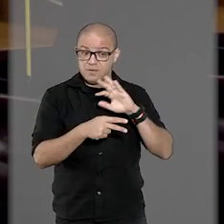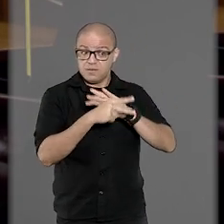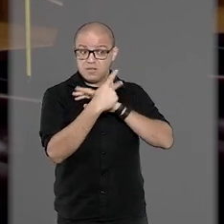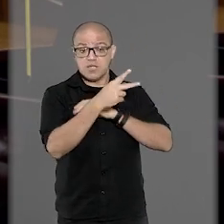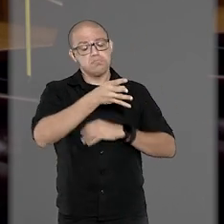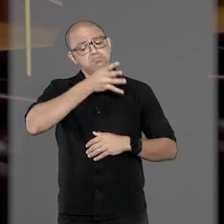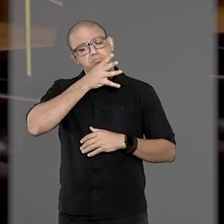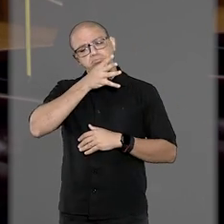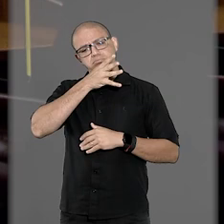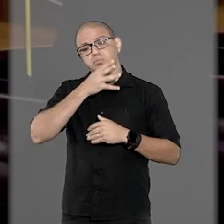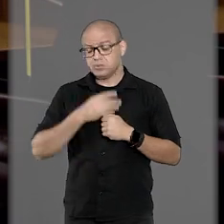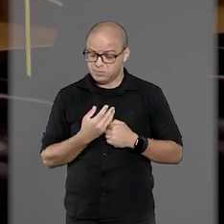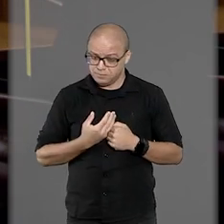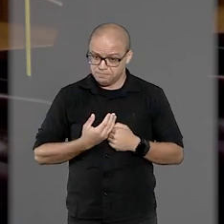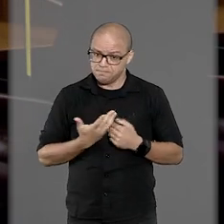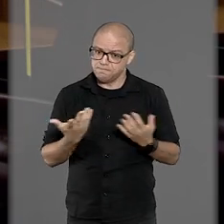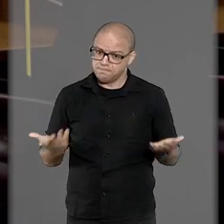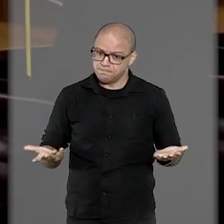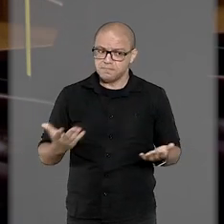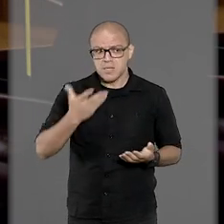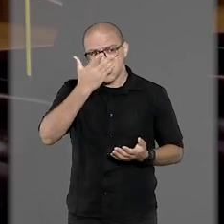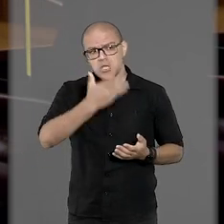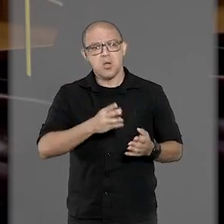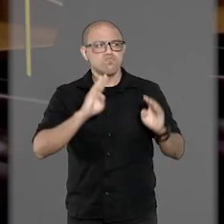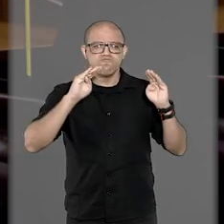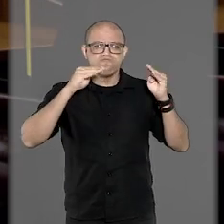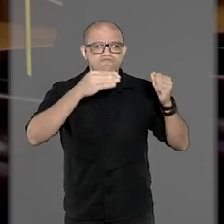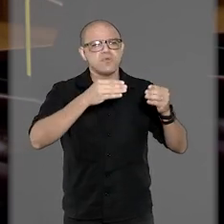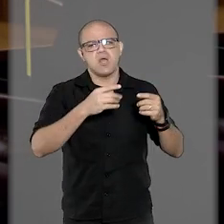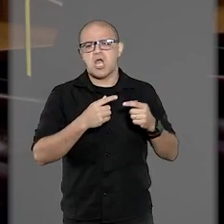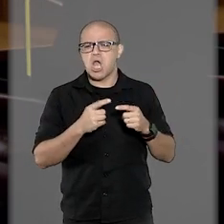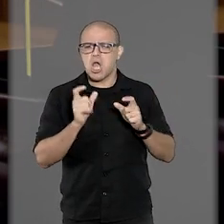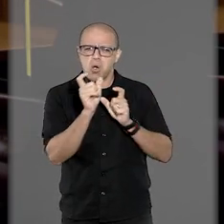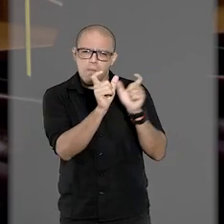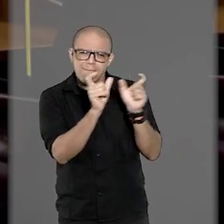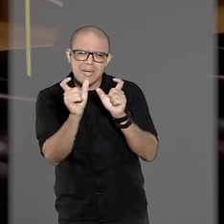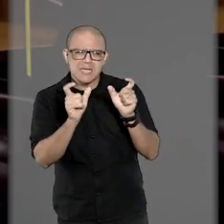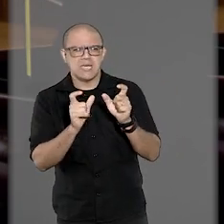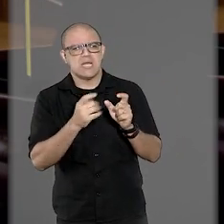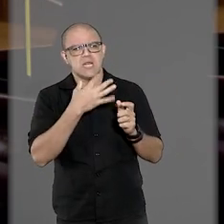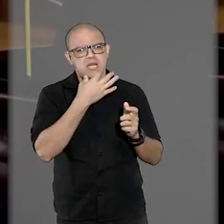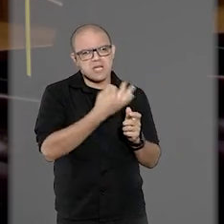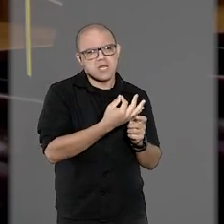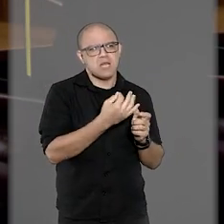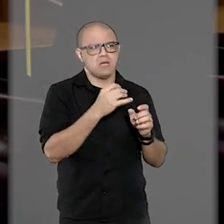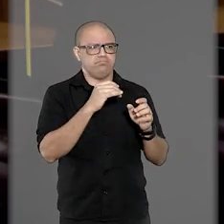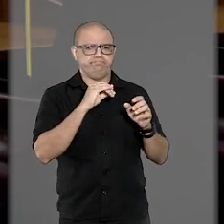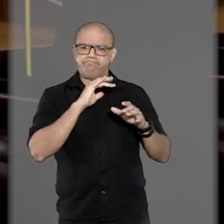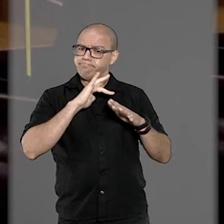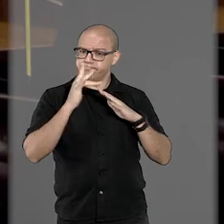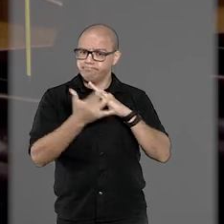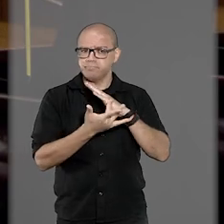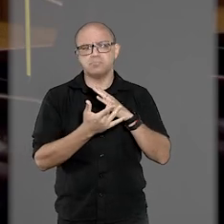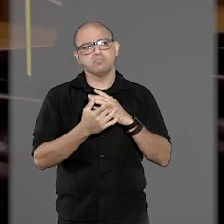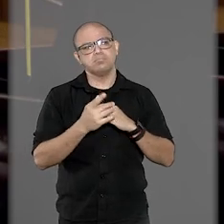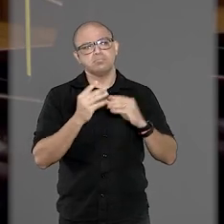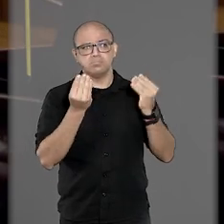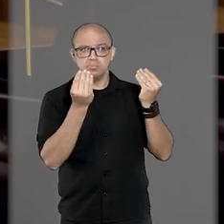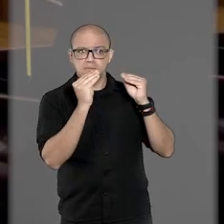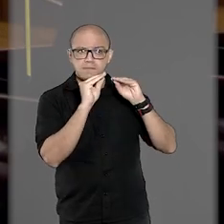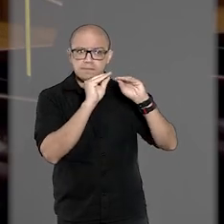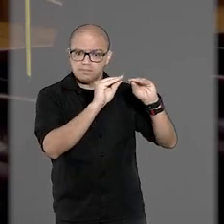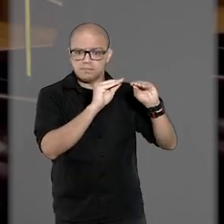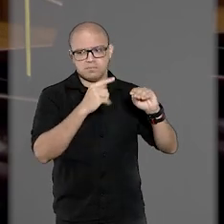conhecidas e, por isso, seriam alvos de vários comentários nas redes sociais. Logo, a postagem dele não